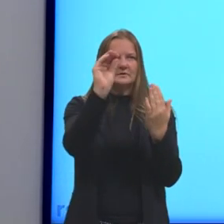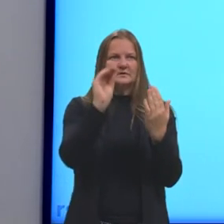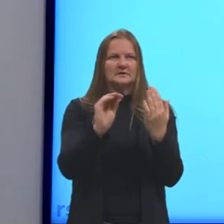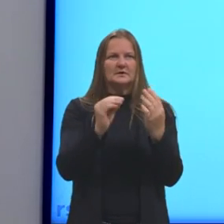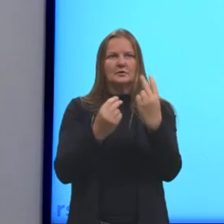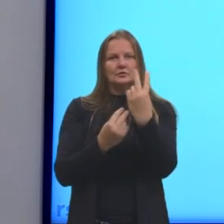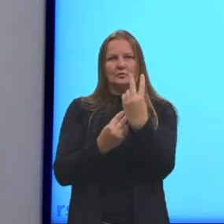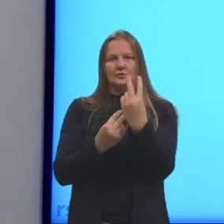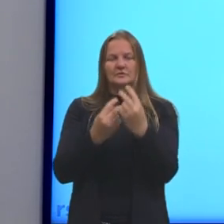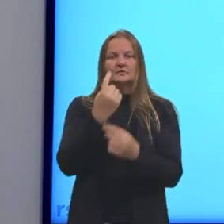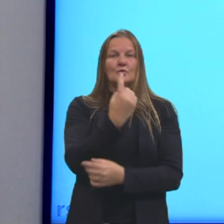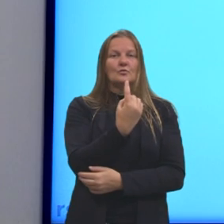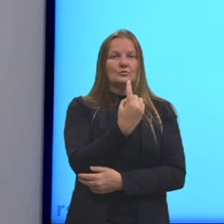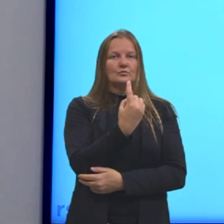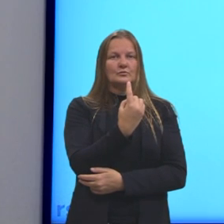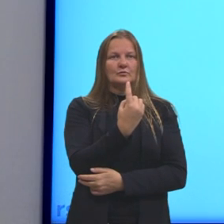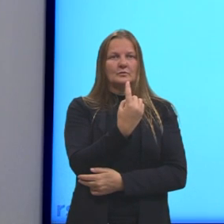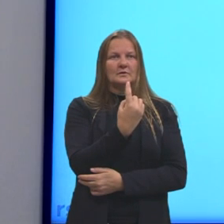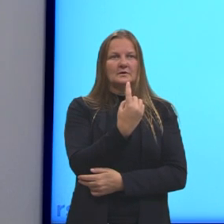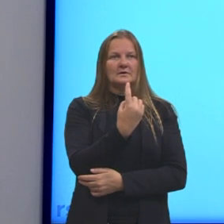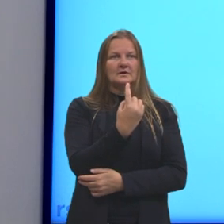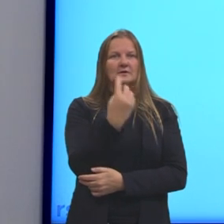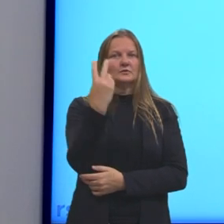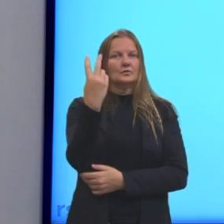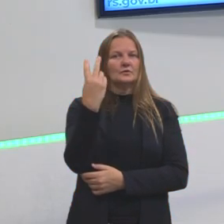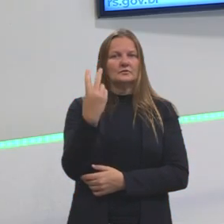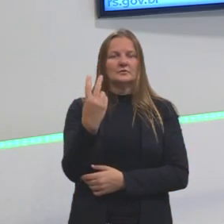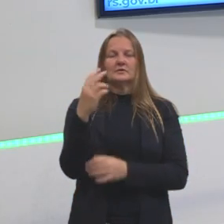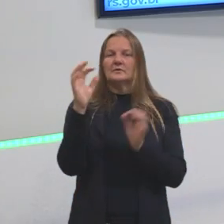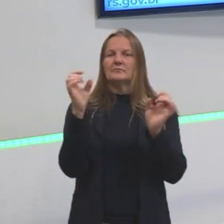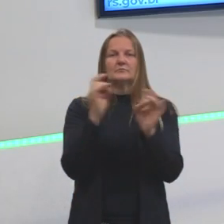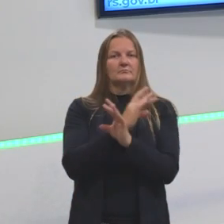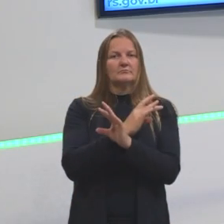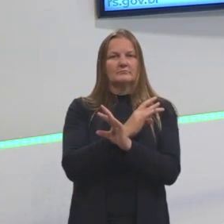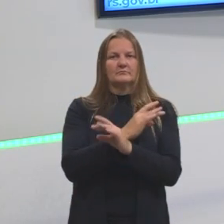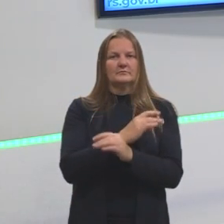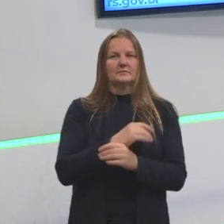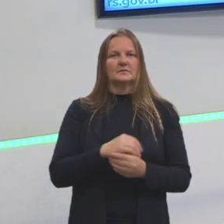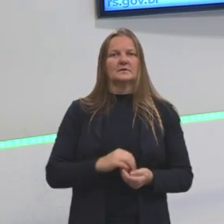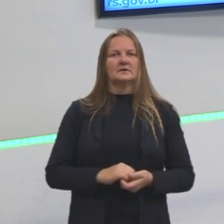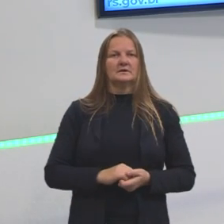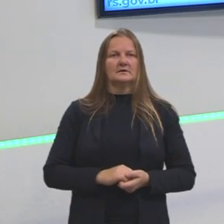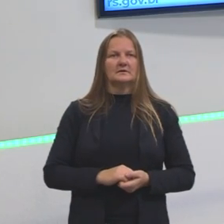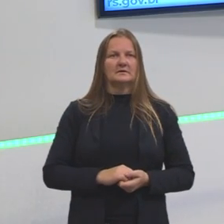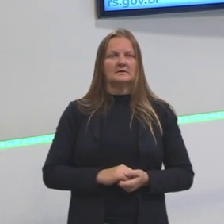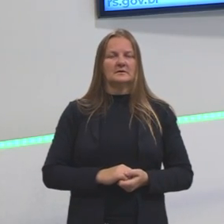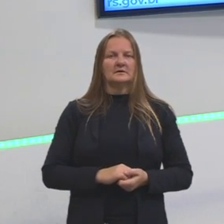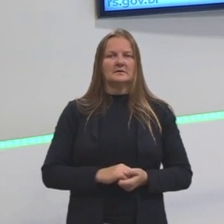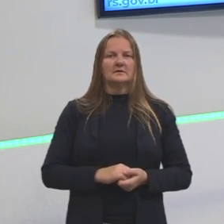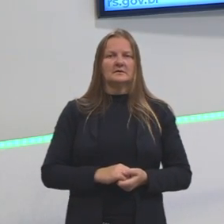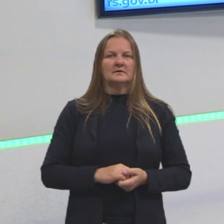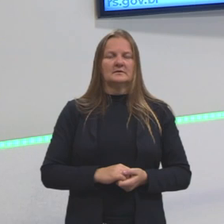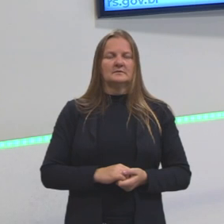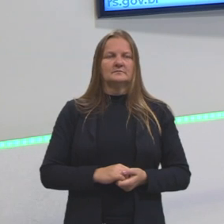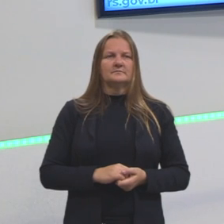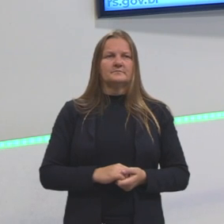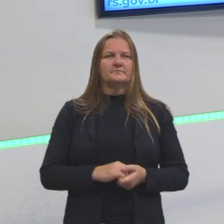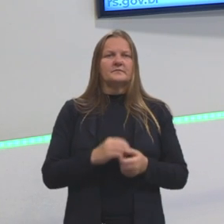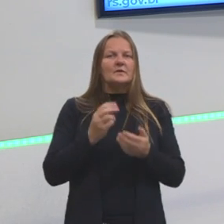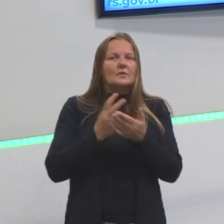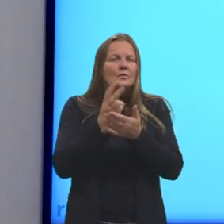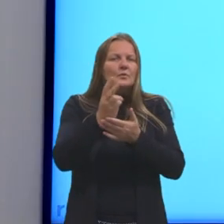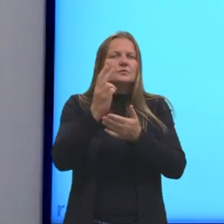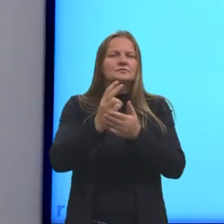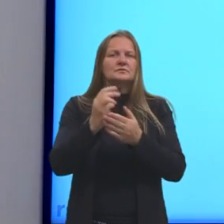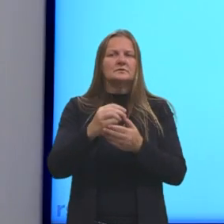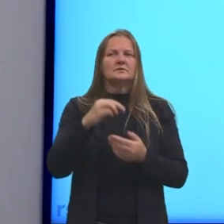2 chegou em 1. Significa que aquele valor já foi decomposto. Não preciso mais mexer nele. Vou continuar